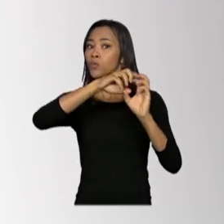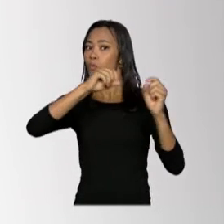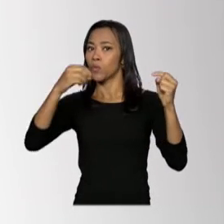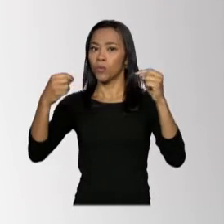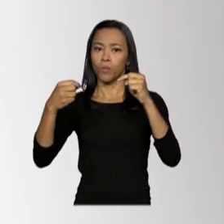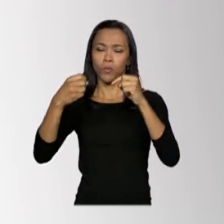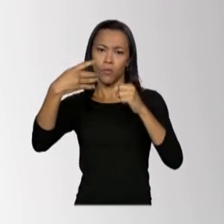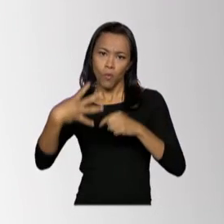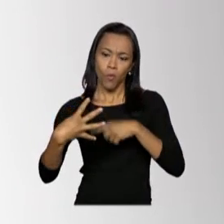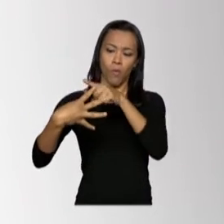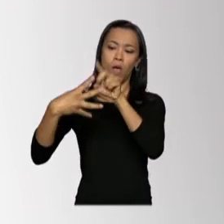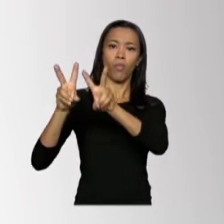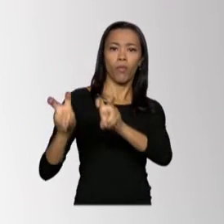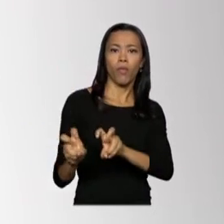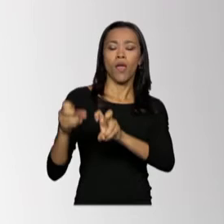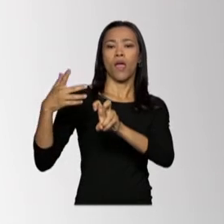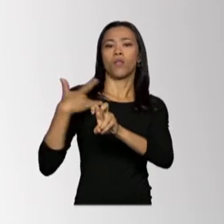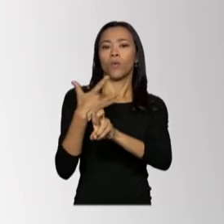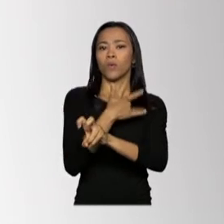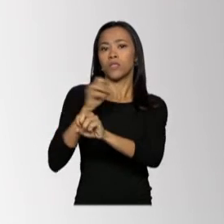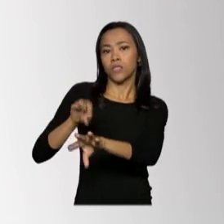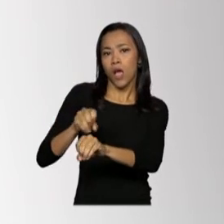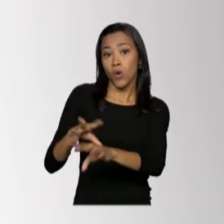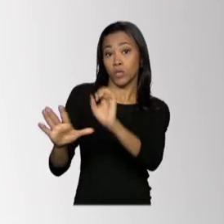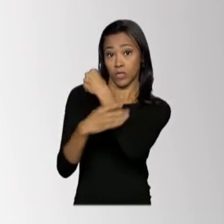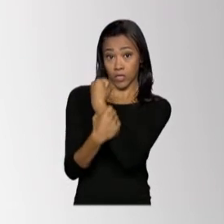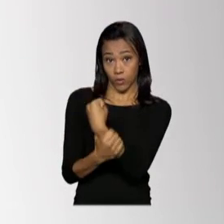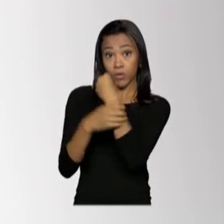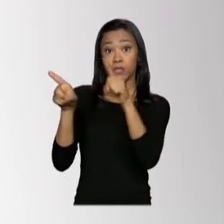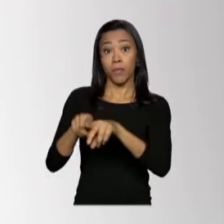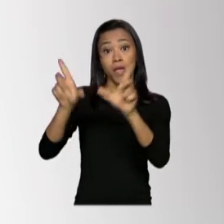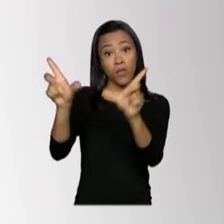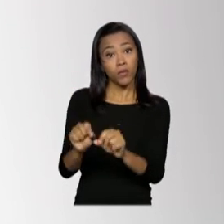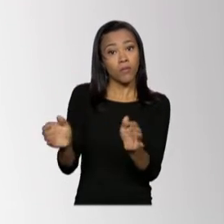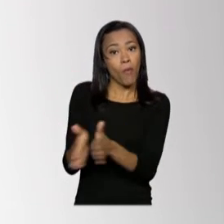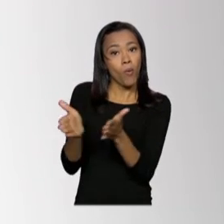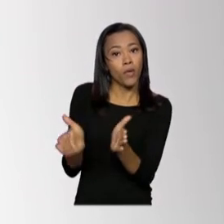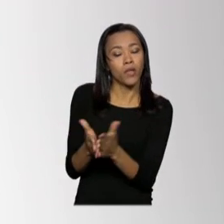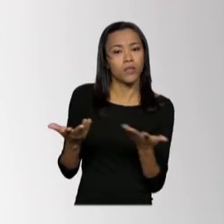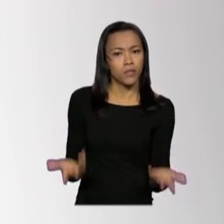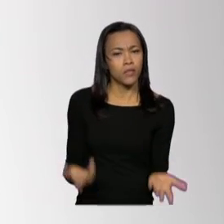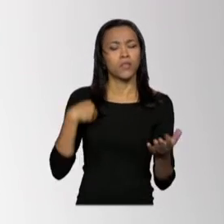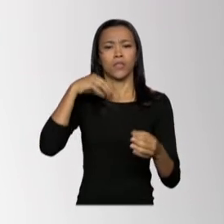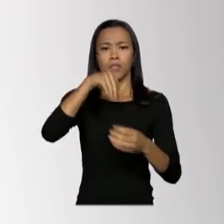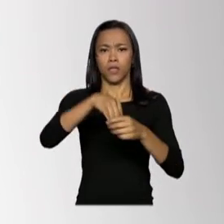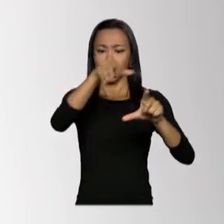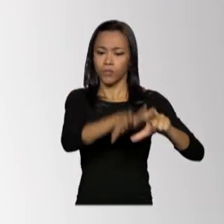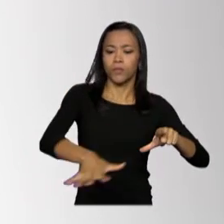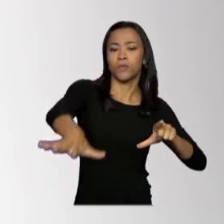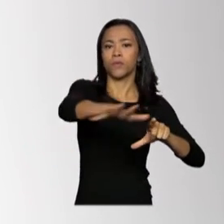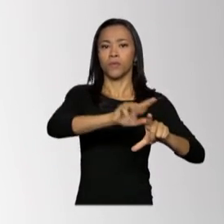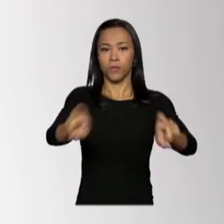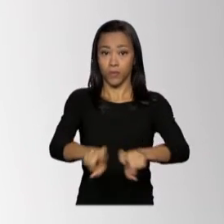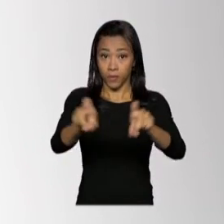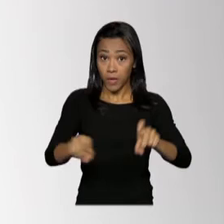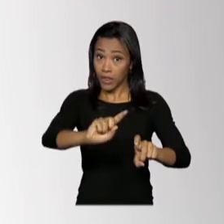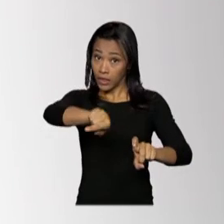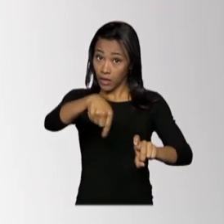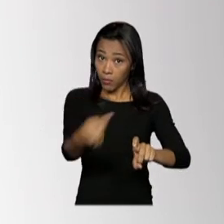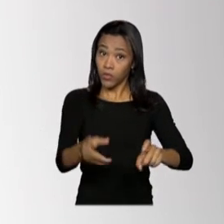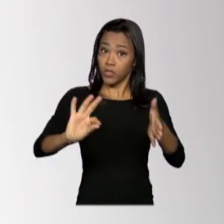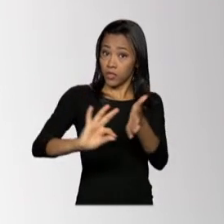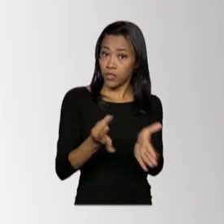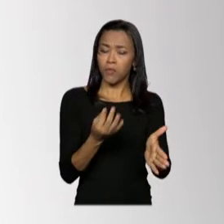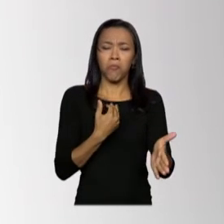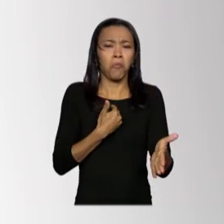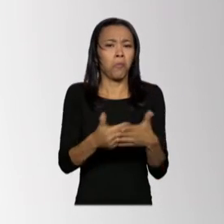temáticas, educação, saúde, segurança pública e redução da pobreza. Na plataforma digital, depois de se cadastrar,